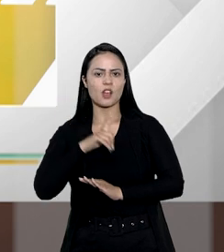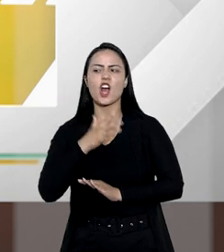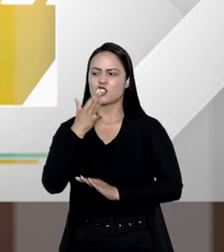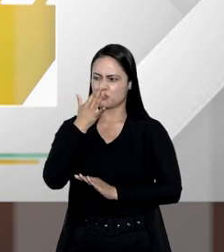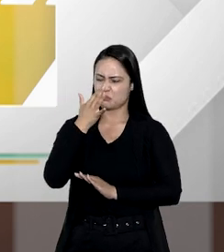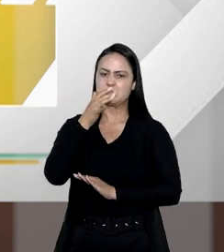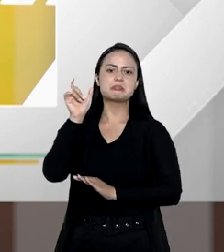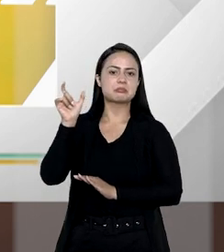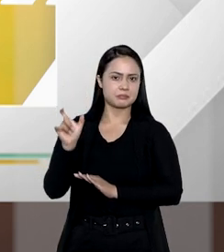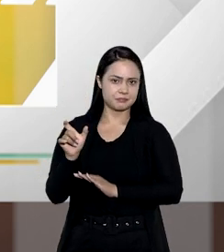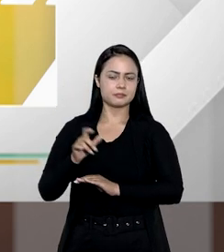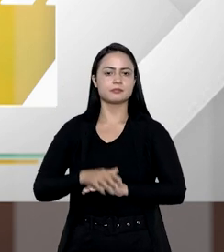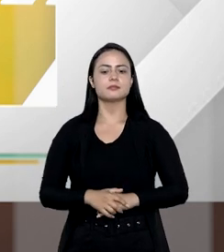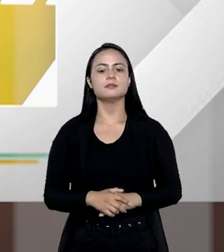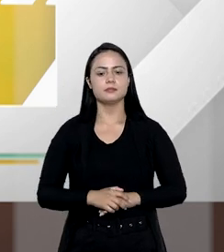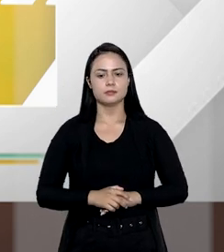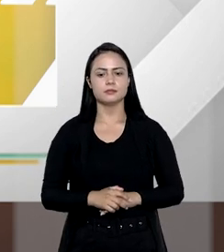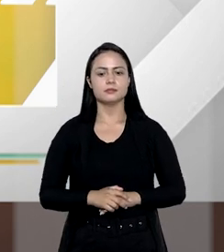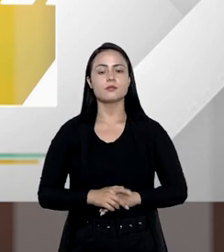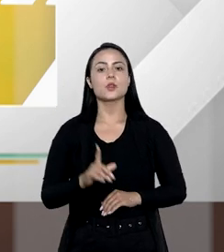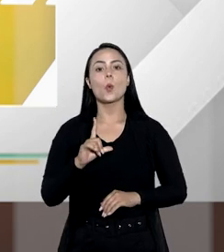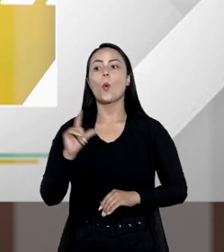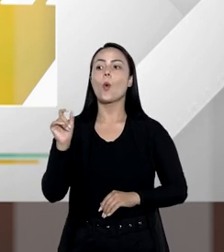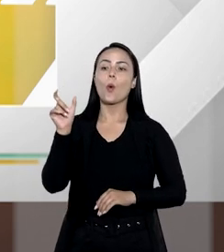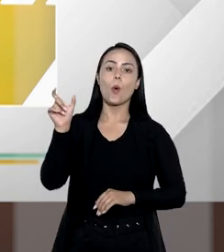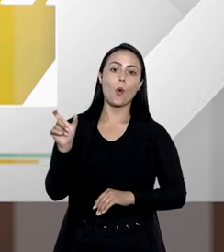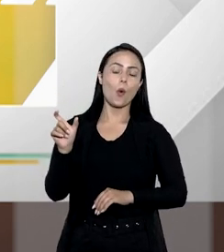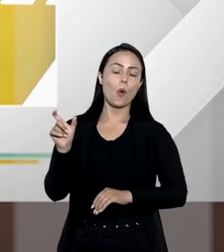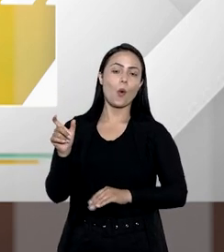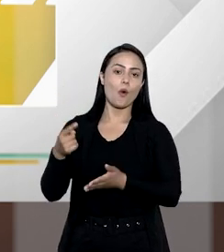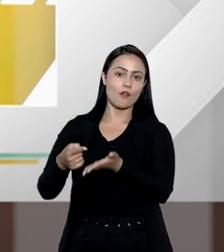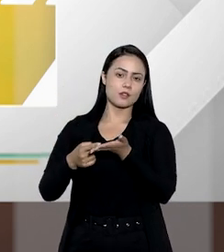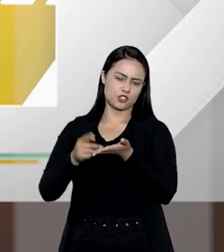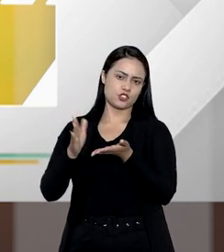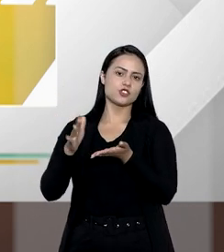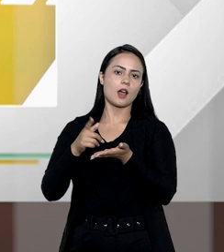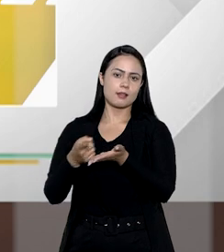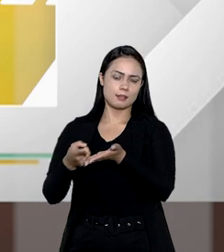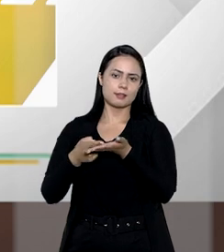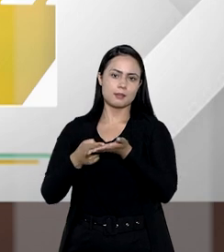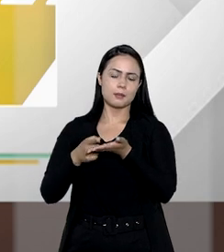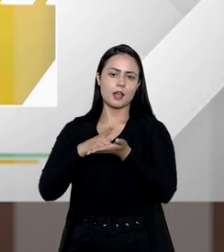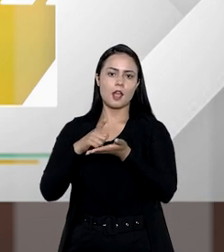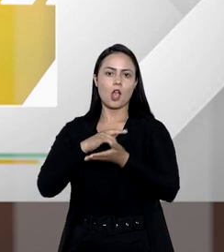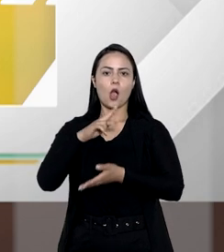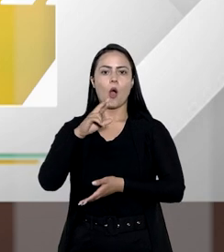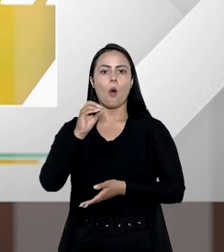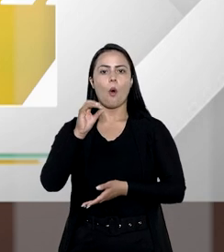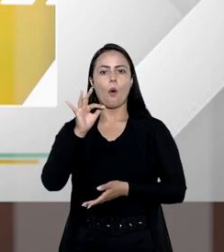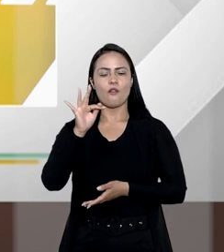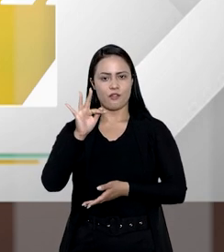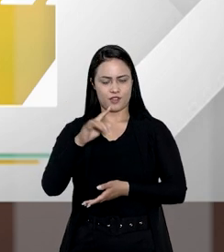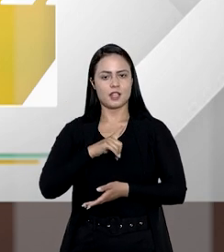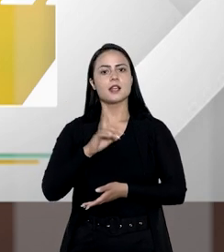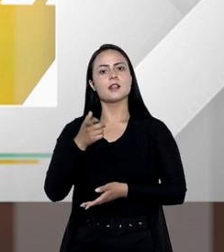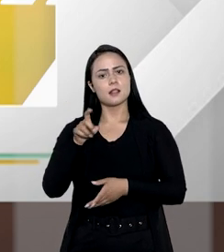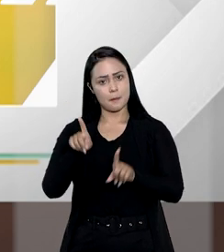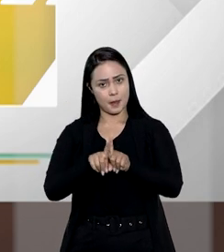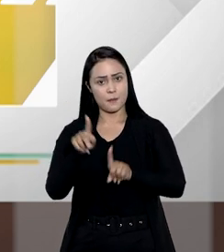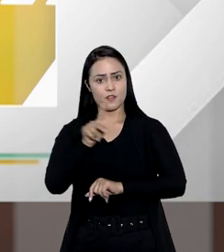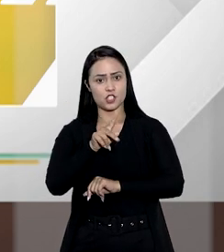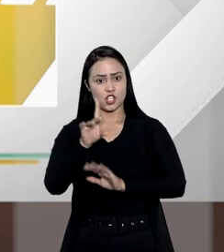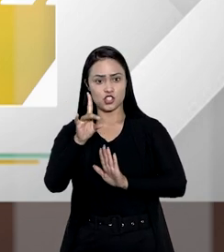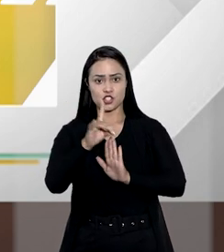bastante. E nosso outro convidado, como já foi antecipado, é o advogado Rolfo Madaleno, que também é